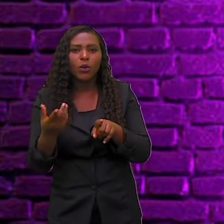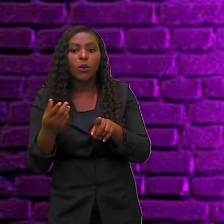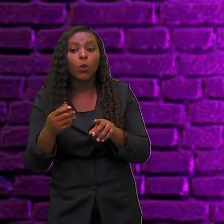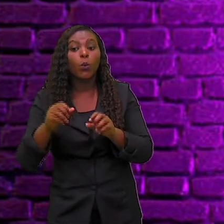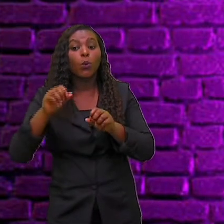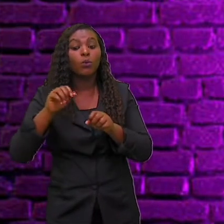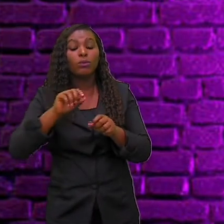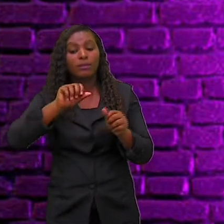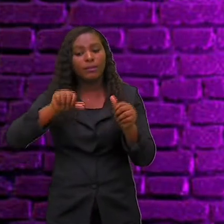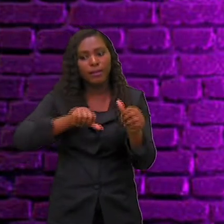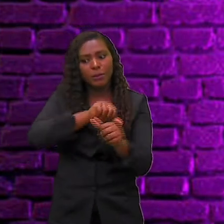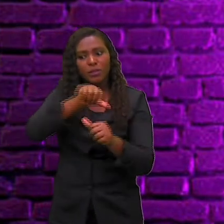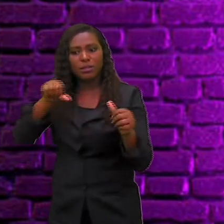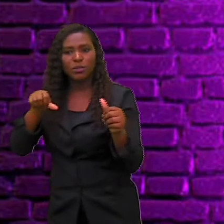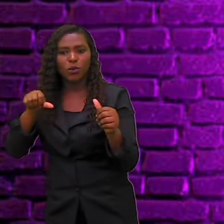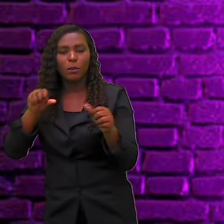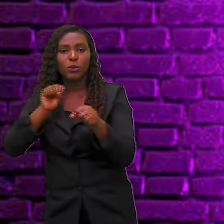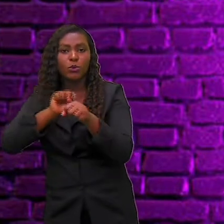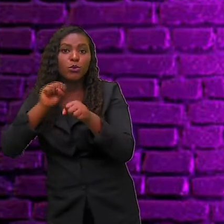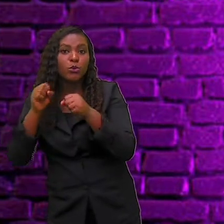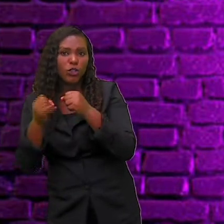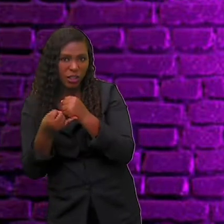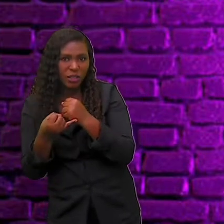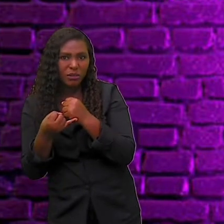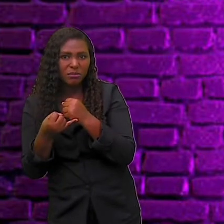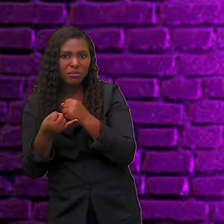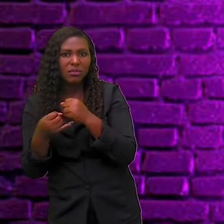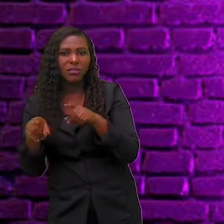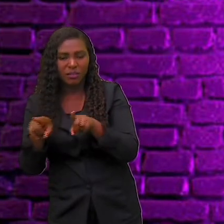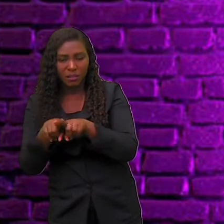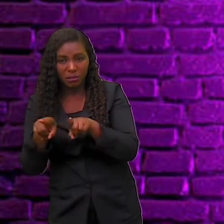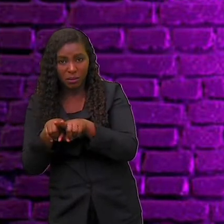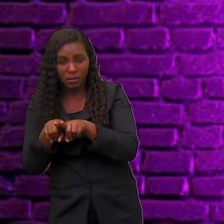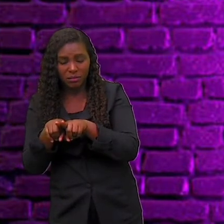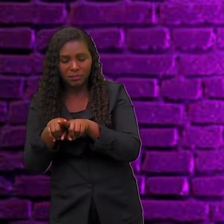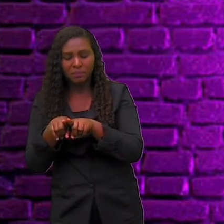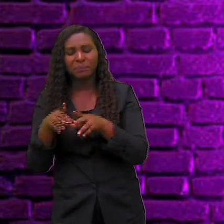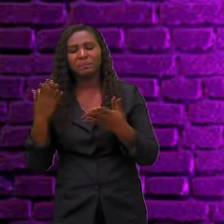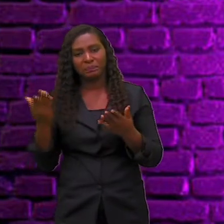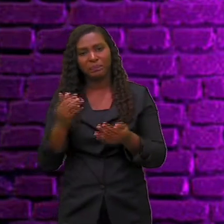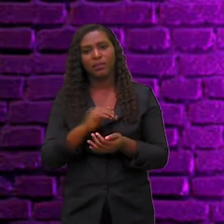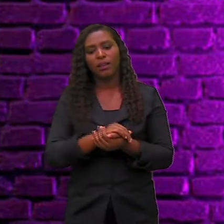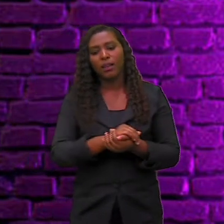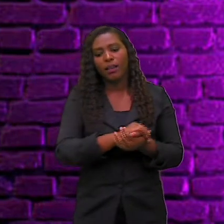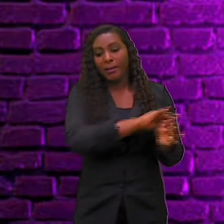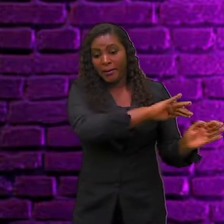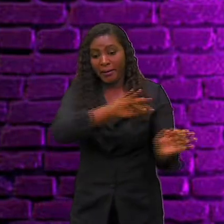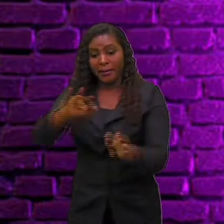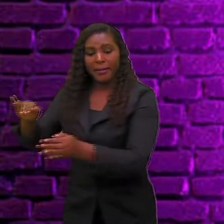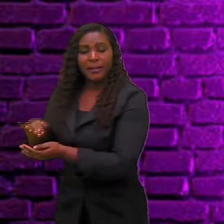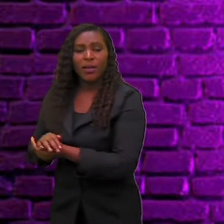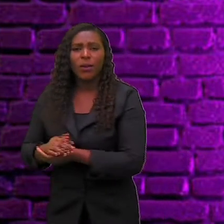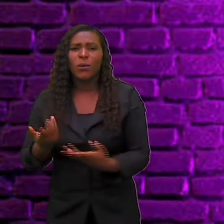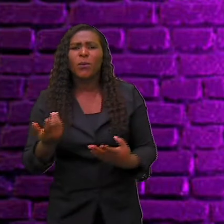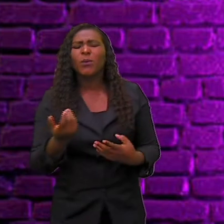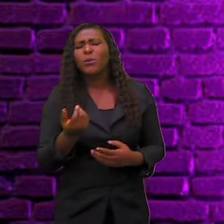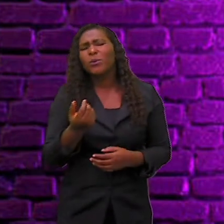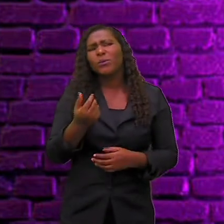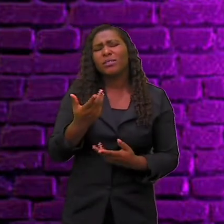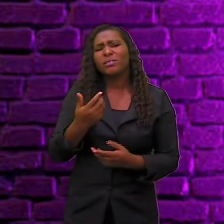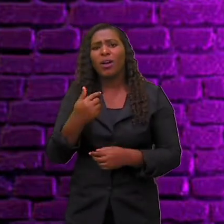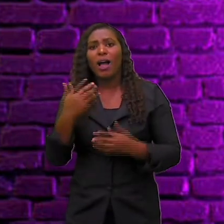exemplos que eu trouxe? Se essa oração, quando fazemos essa inversão, ela perde o sentido.